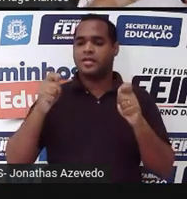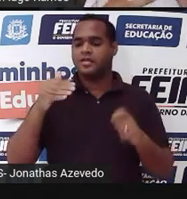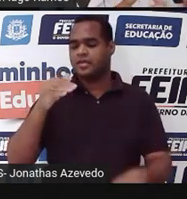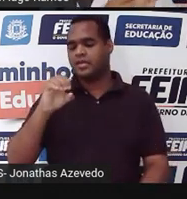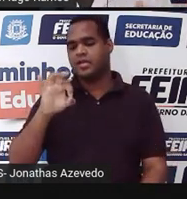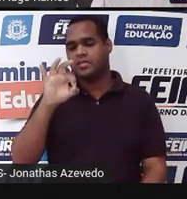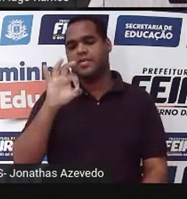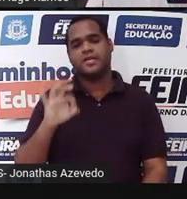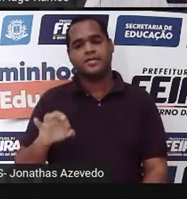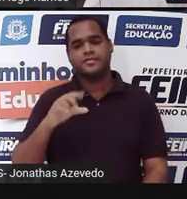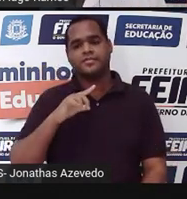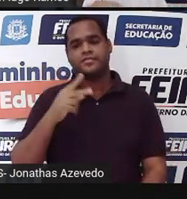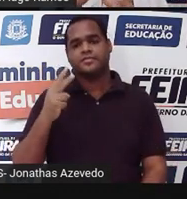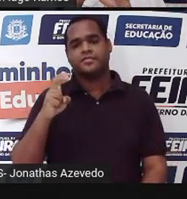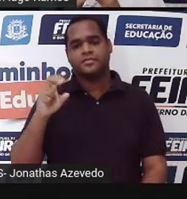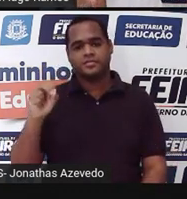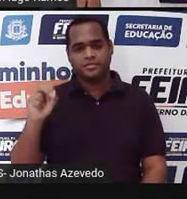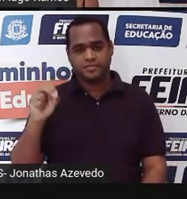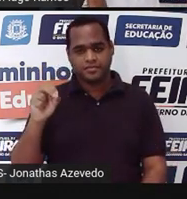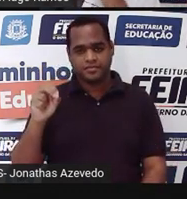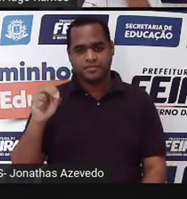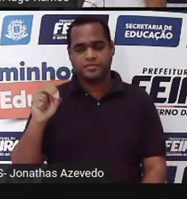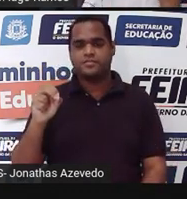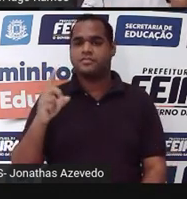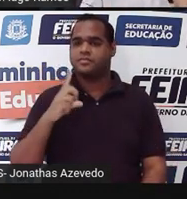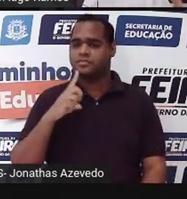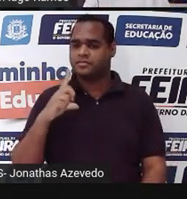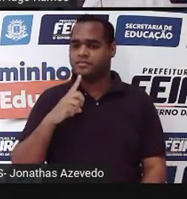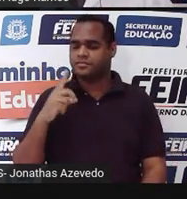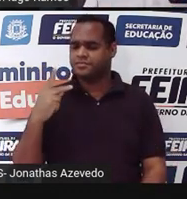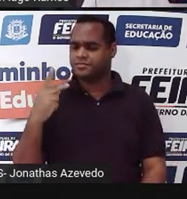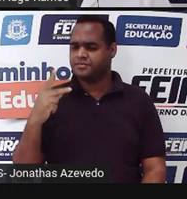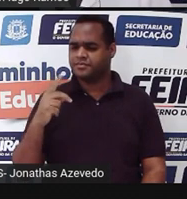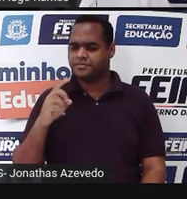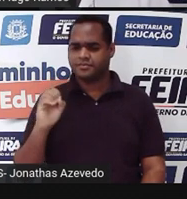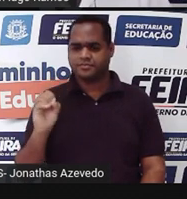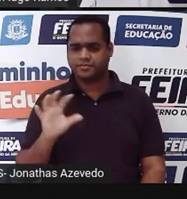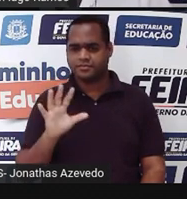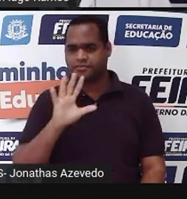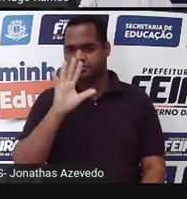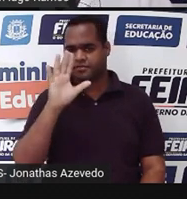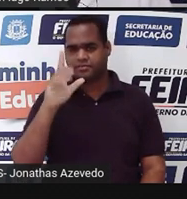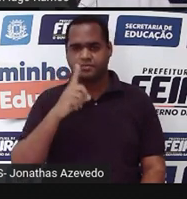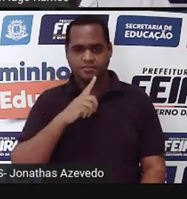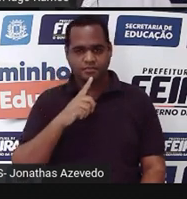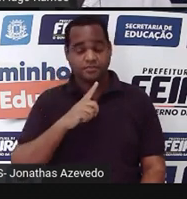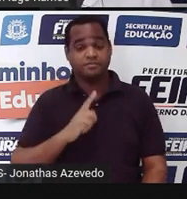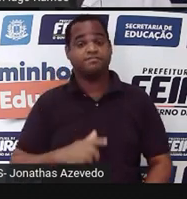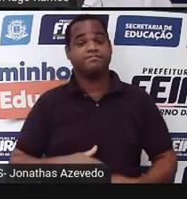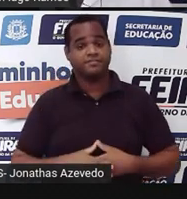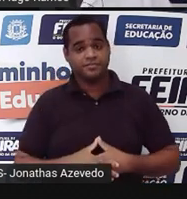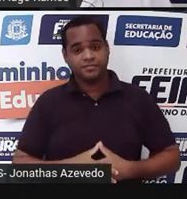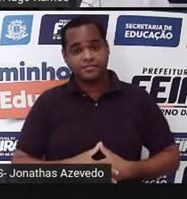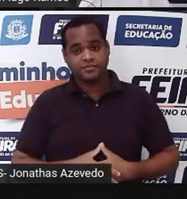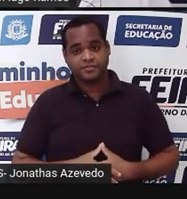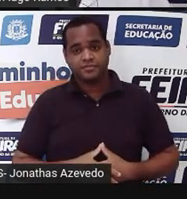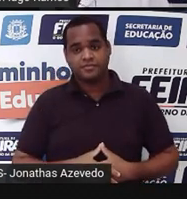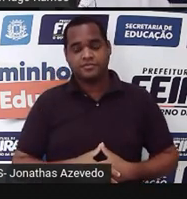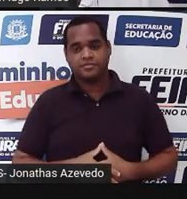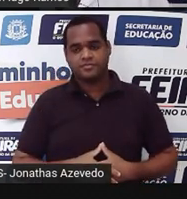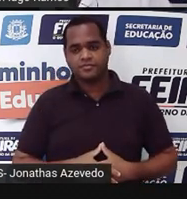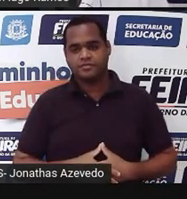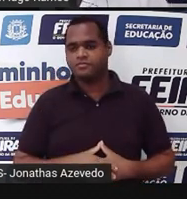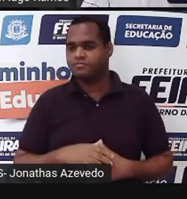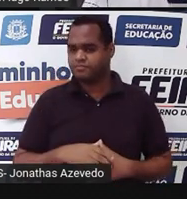desses R$250,00. Então, esse produto vai ficar um pouquinho mais caro. Tá bom? Beleza. Continuando a leitura.